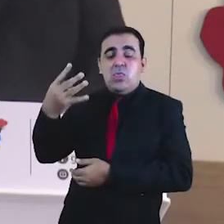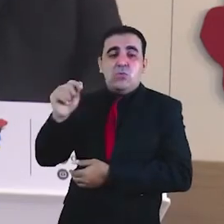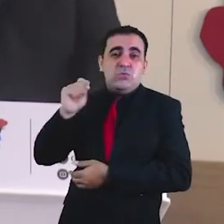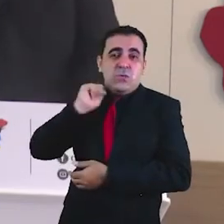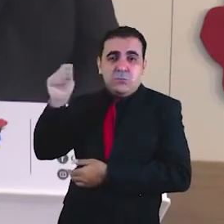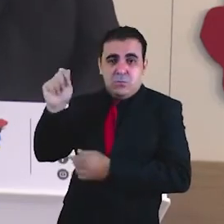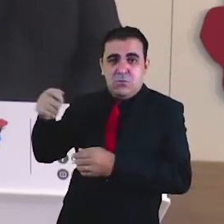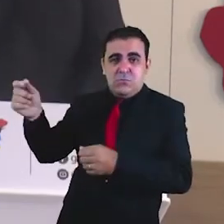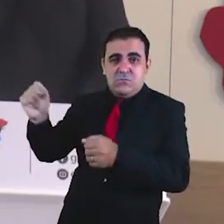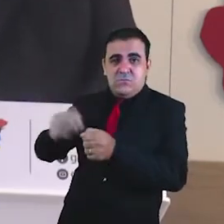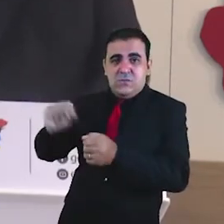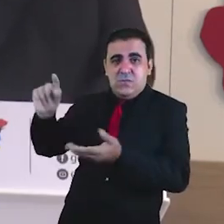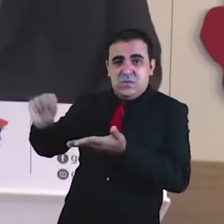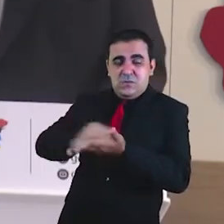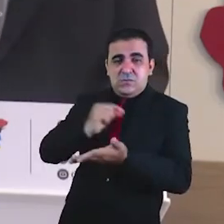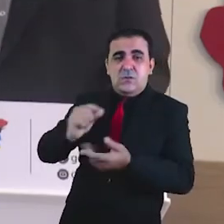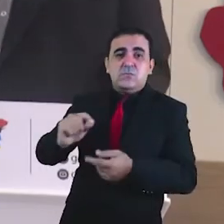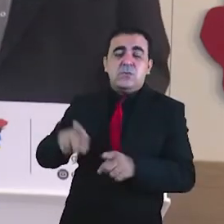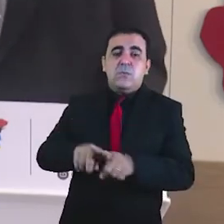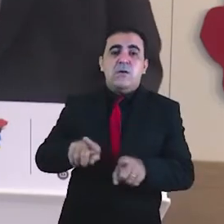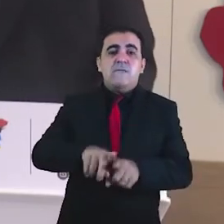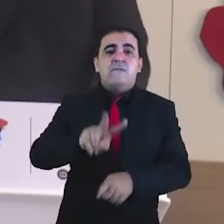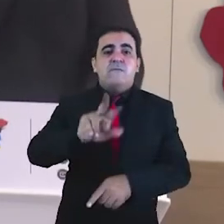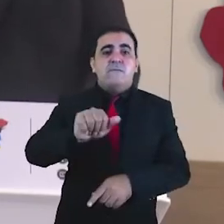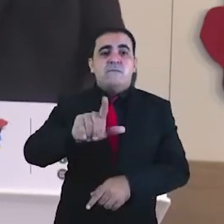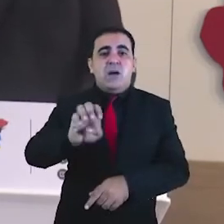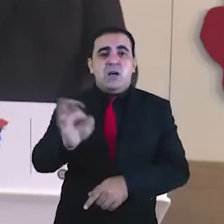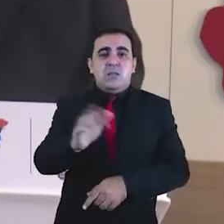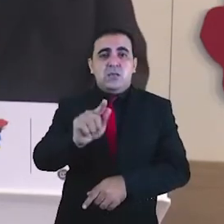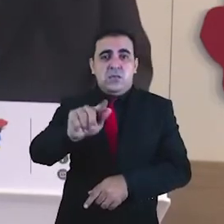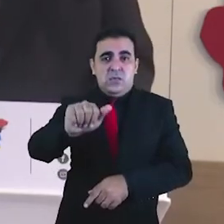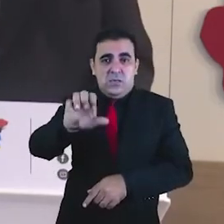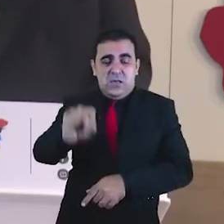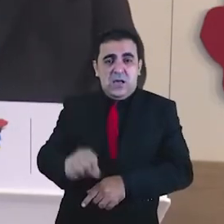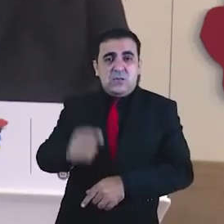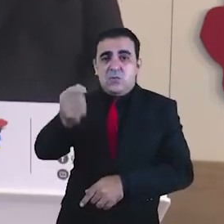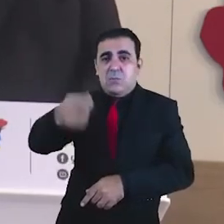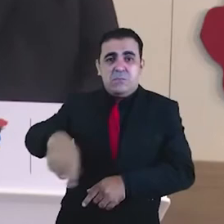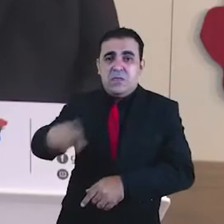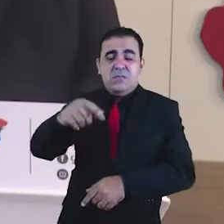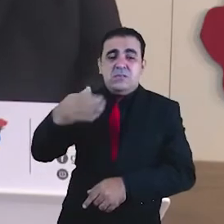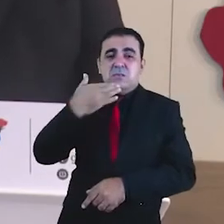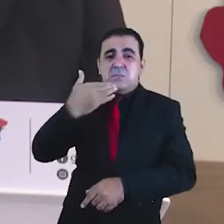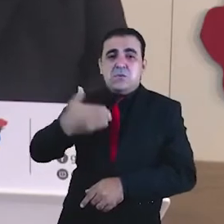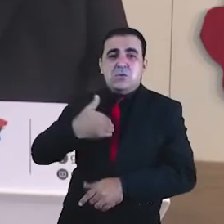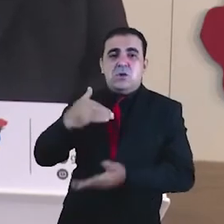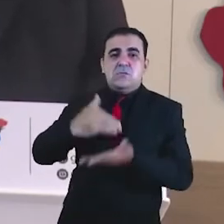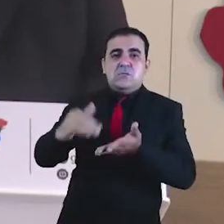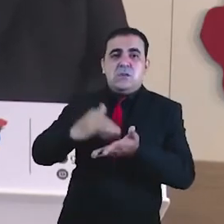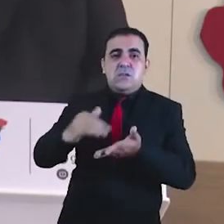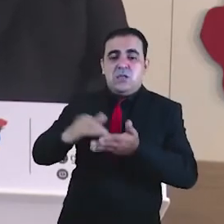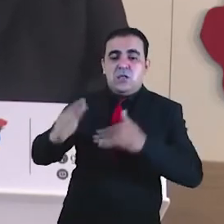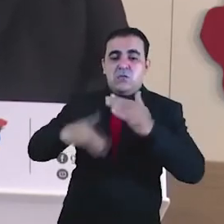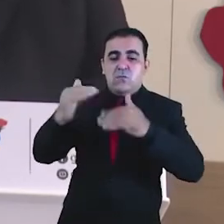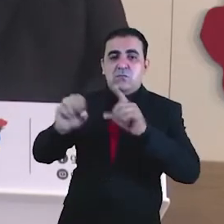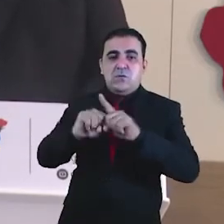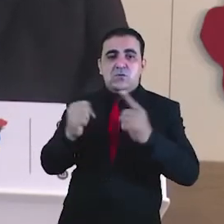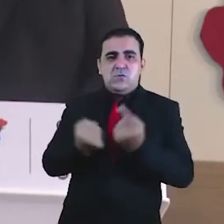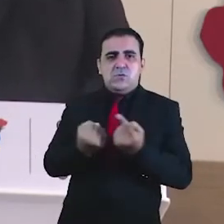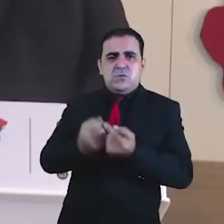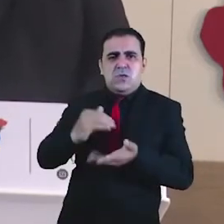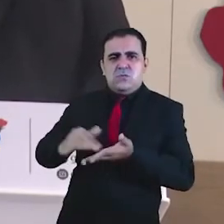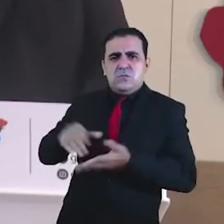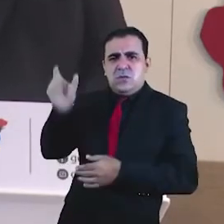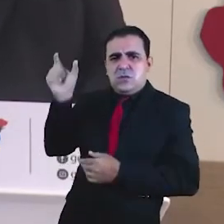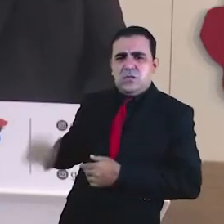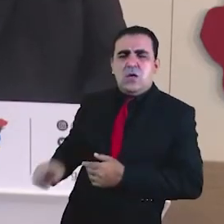Vale Gás. E o Vale Gás, pessoal, não é preciso solicitar inscrição. A Secretaria de Desenvolvimento Social, conduzida pelo